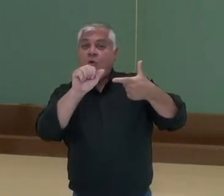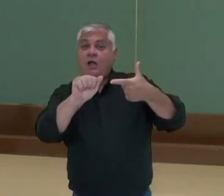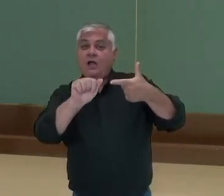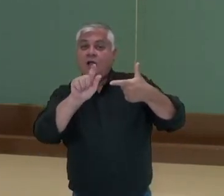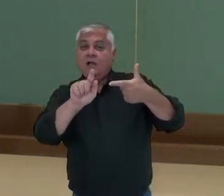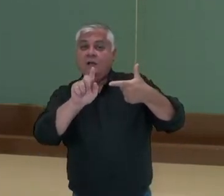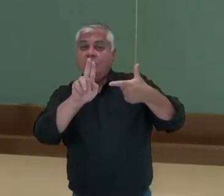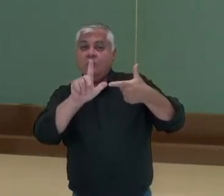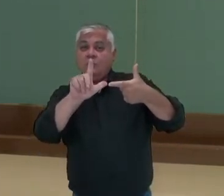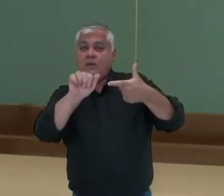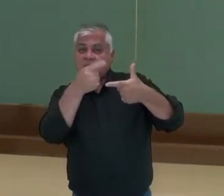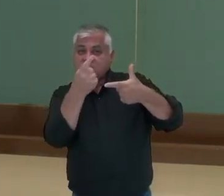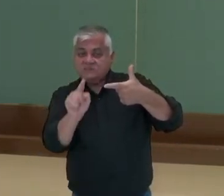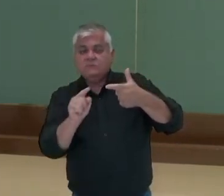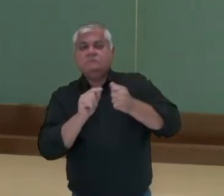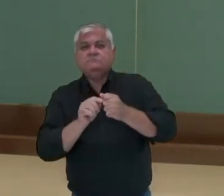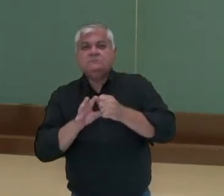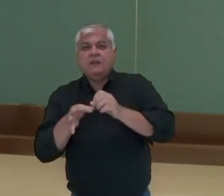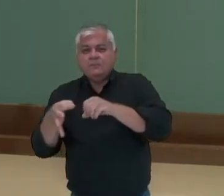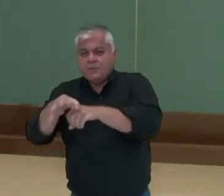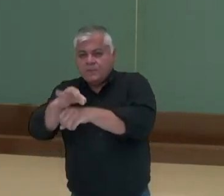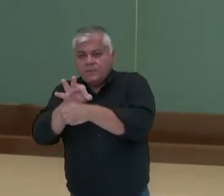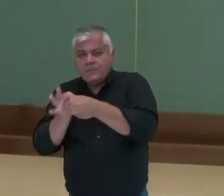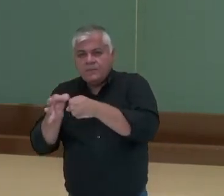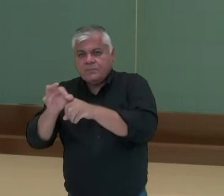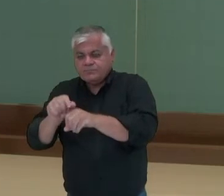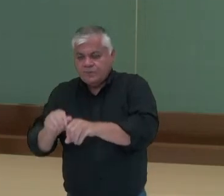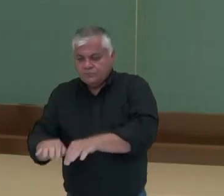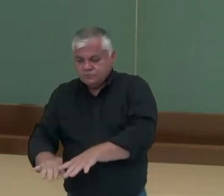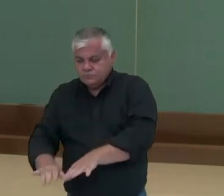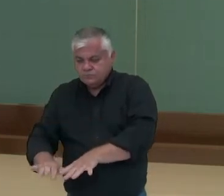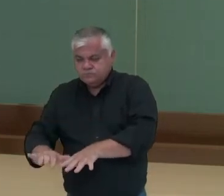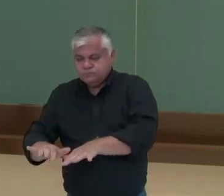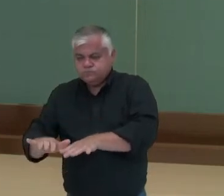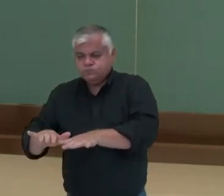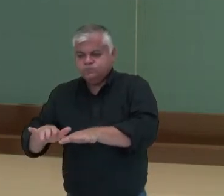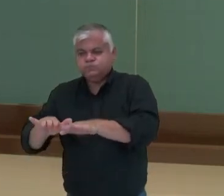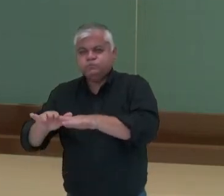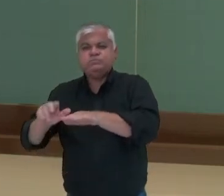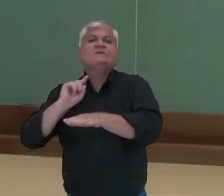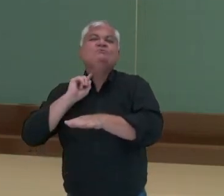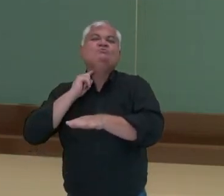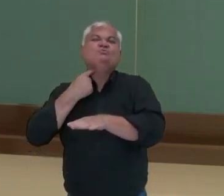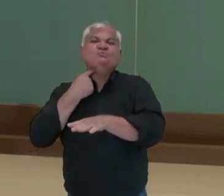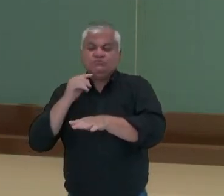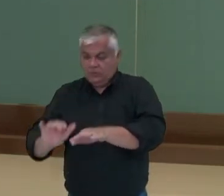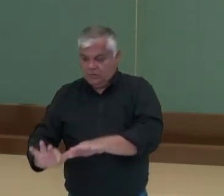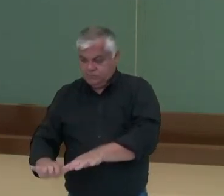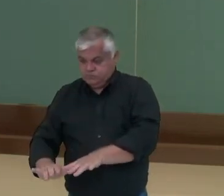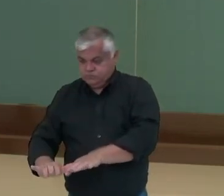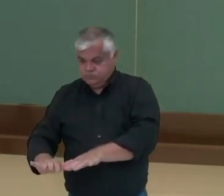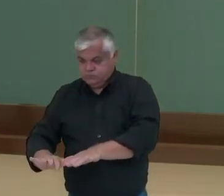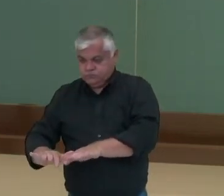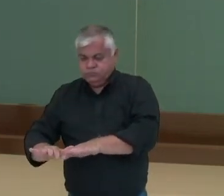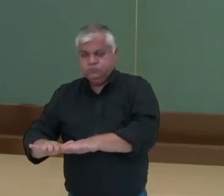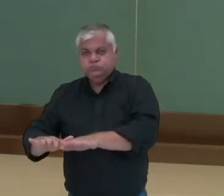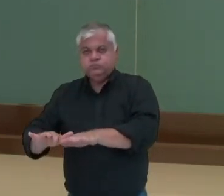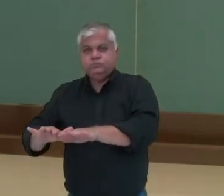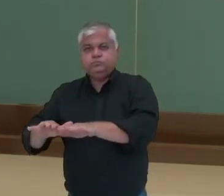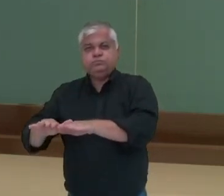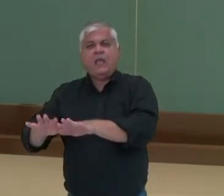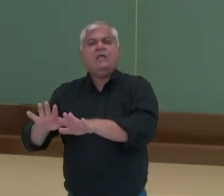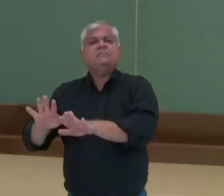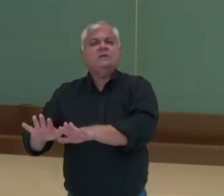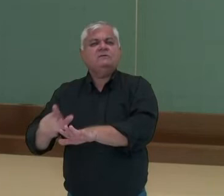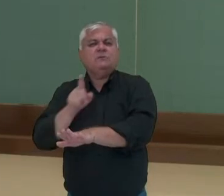coagulação. As partículas em suspensão na água são o que? Separadas. Então essa água fica quietinha,